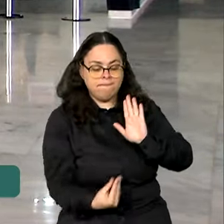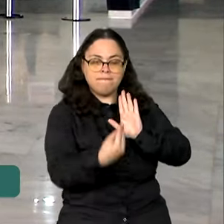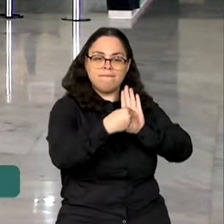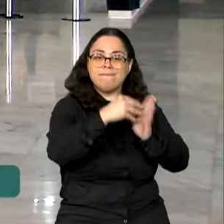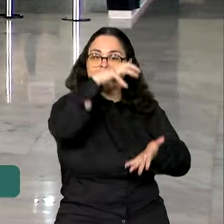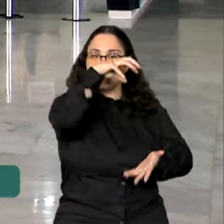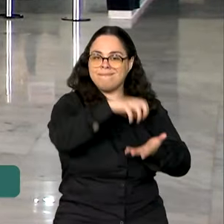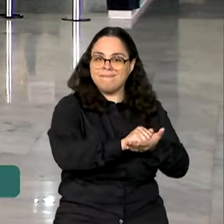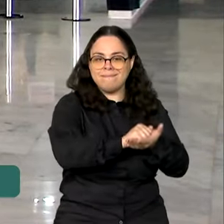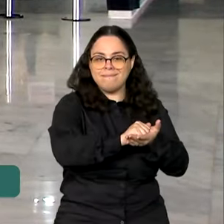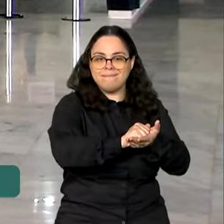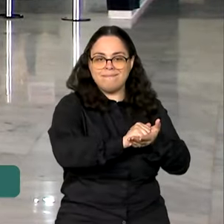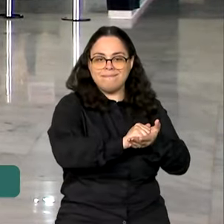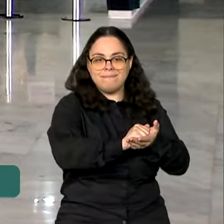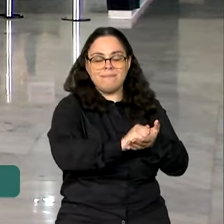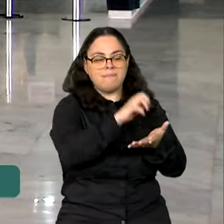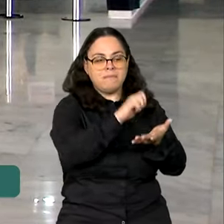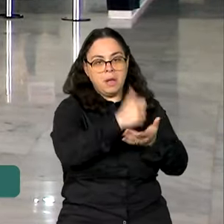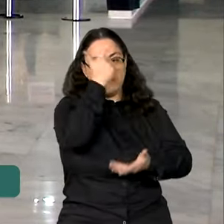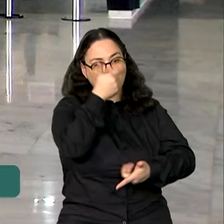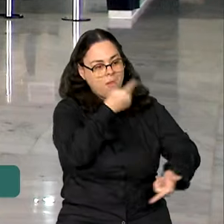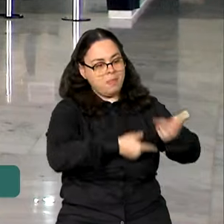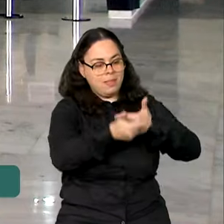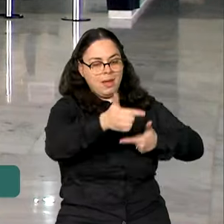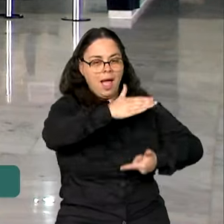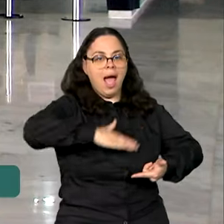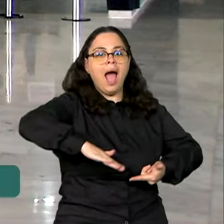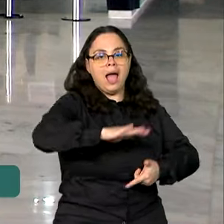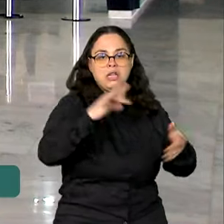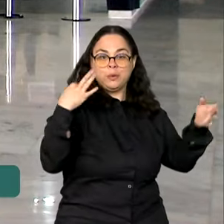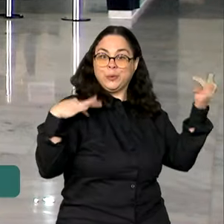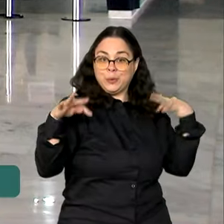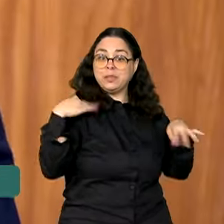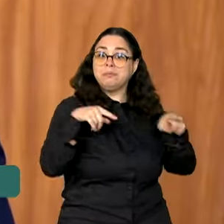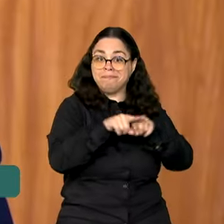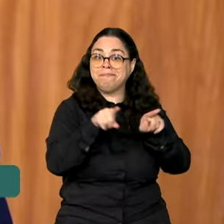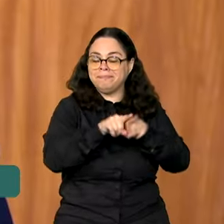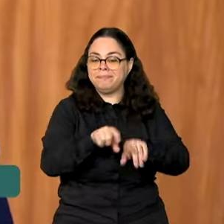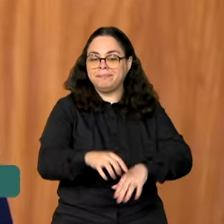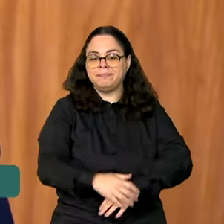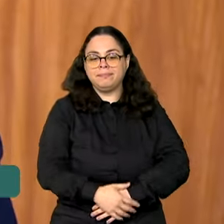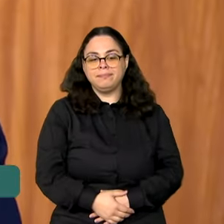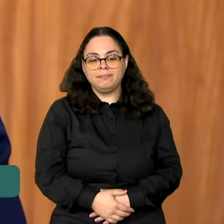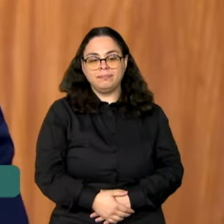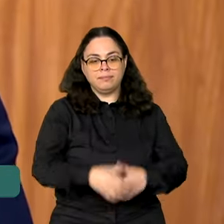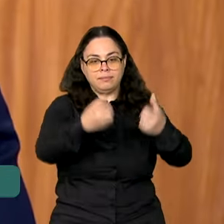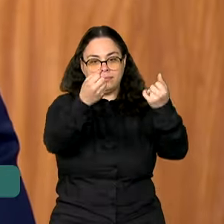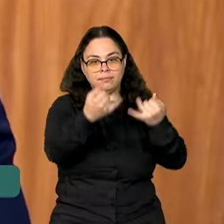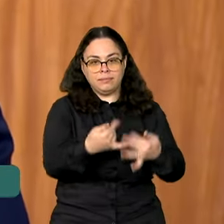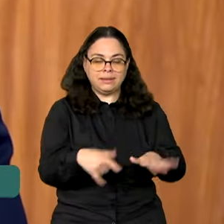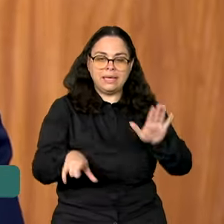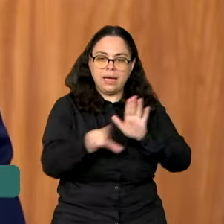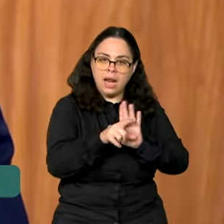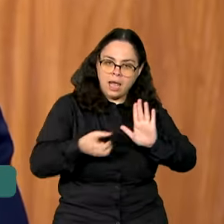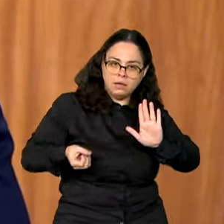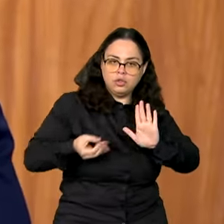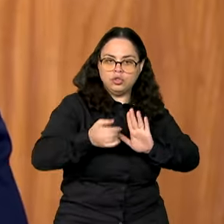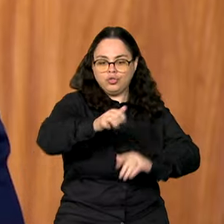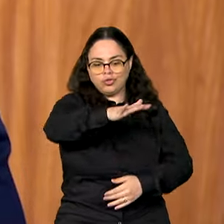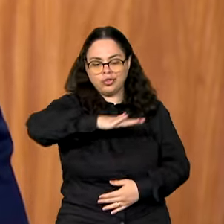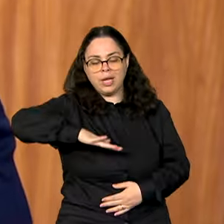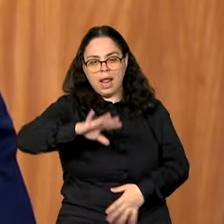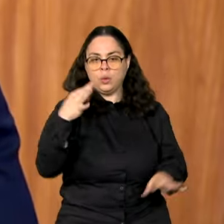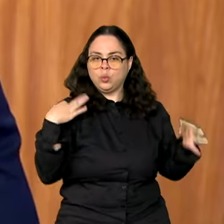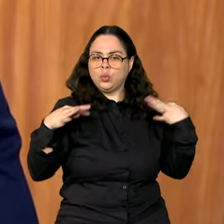registrar no cadastro de prestadores de serviços turísticos. A nova Lei Geral do Turismo, senhoras e senhores,